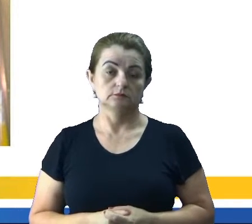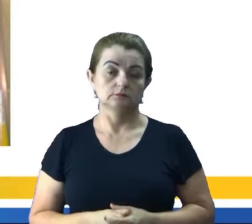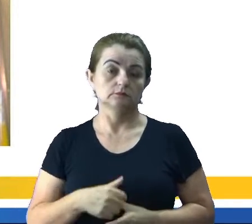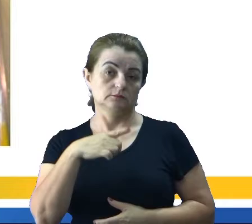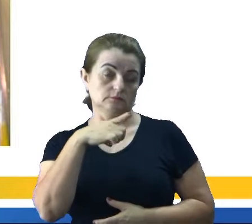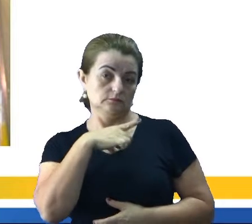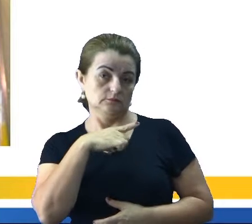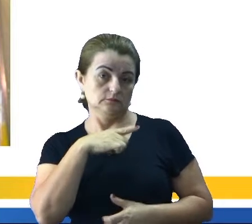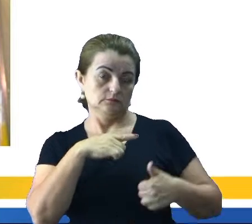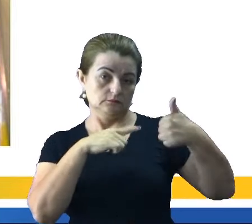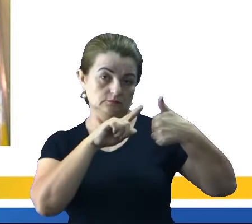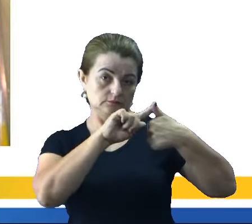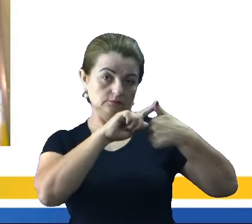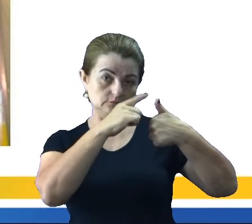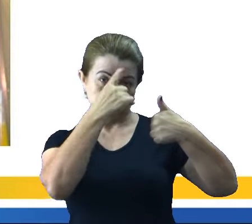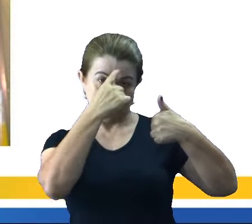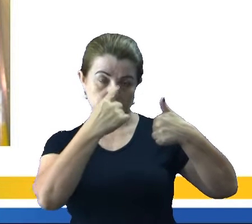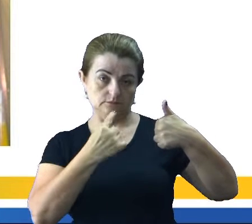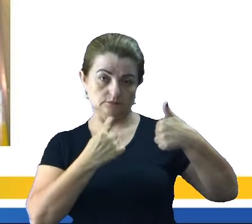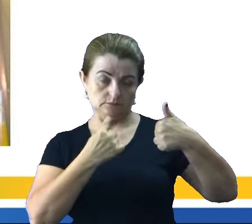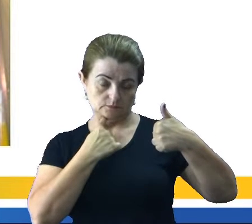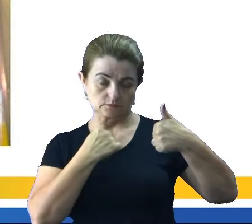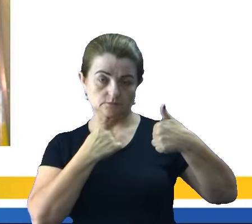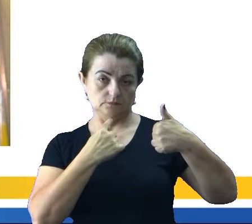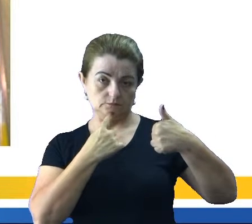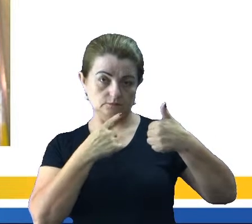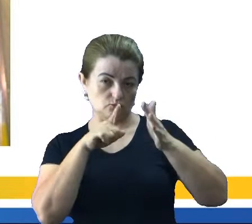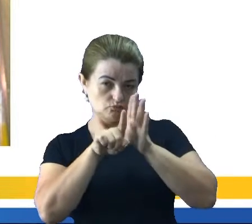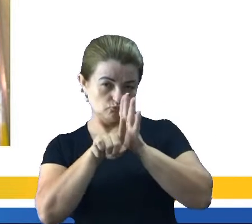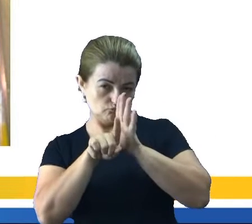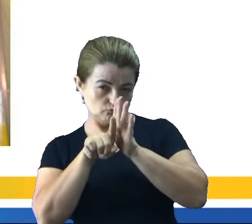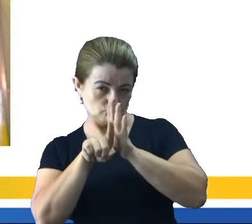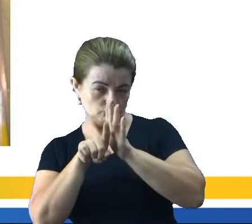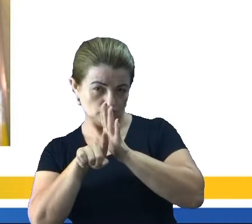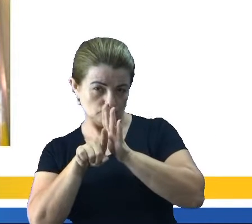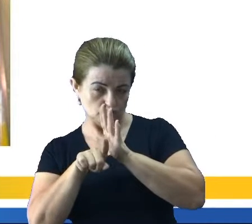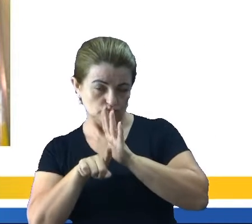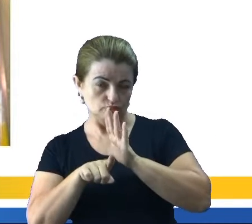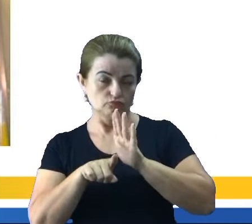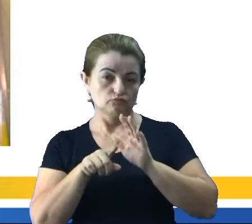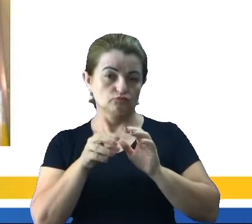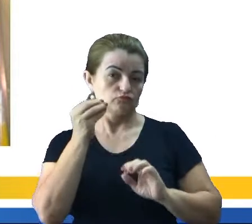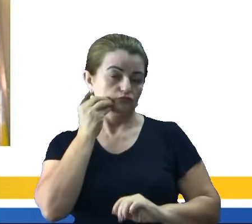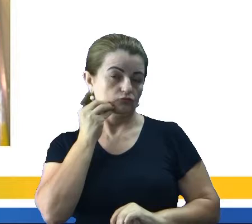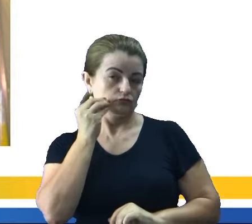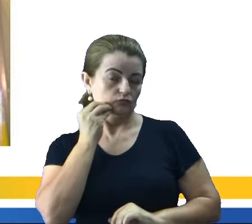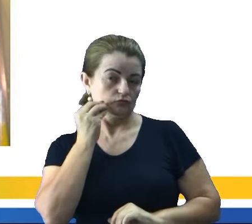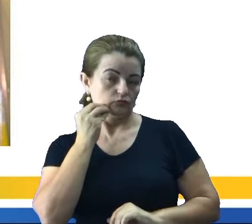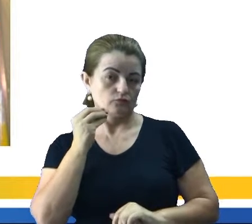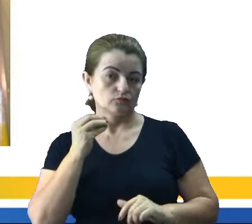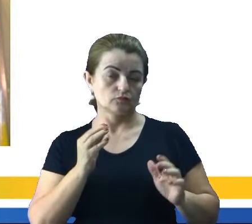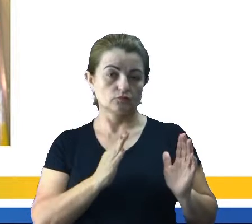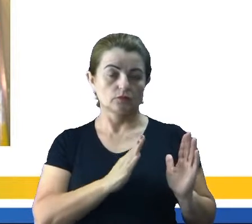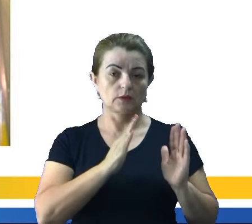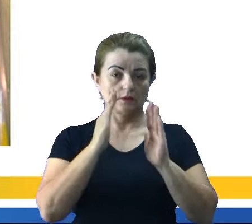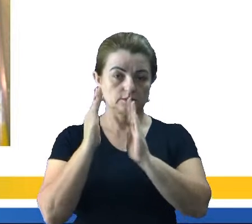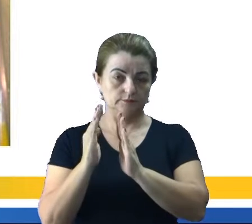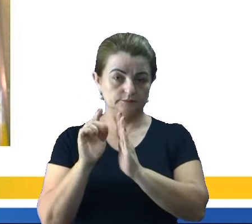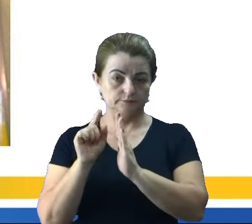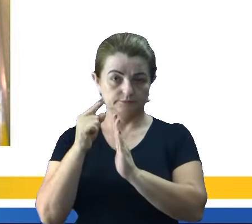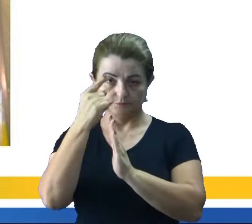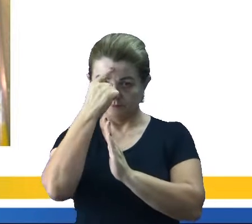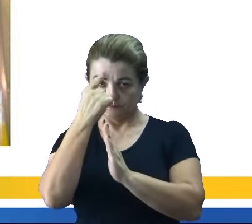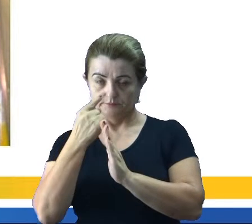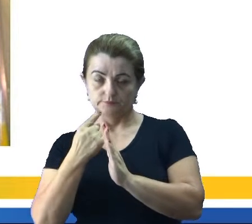Nós temos ali na primeira imagem, né, uma cientista está realizando um experimento. Ao lado, nós temos